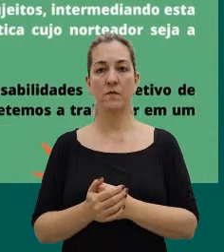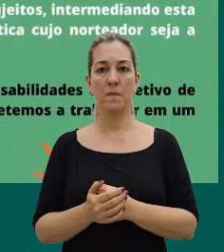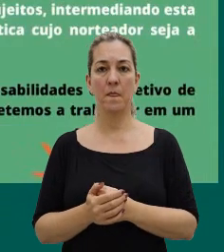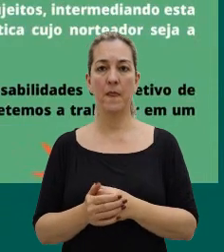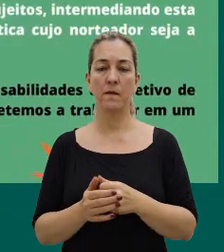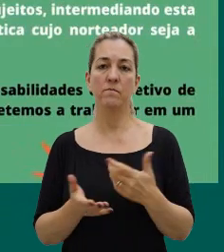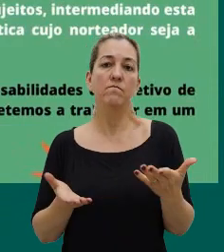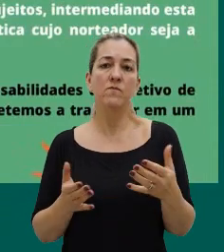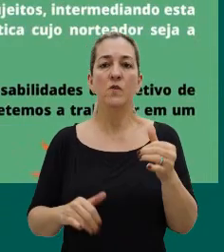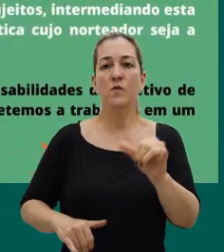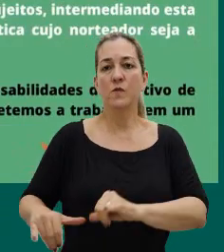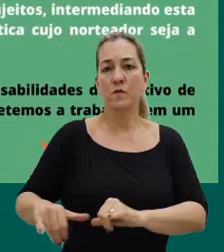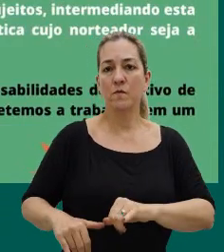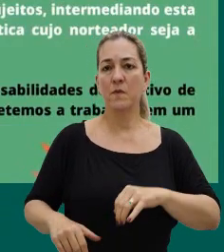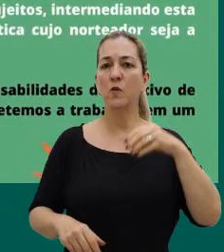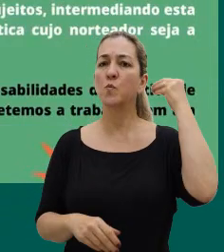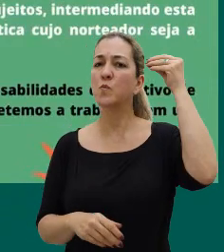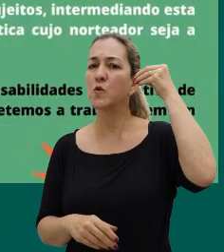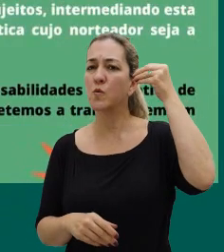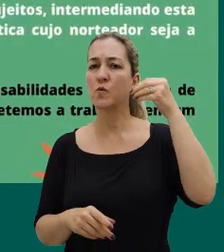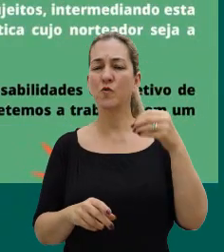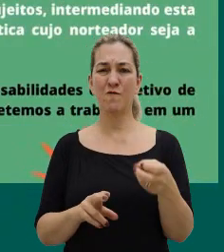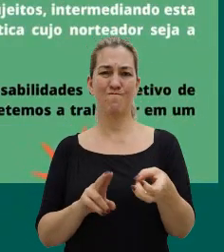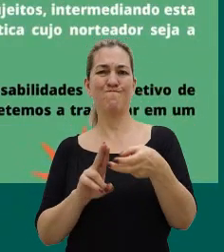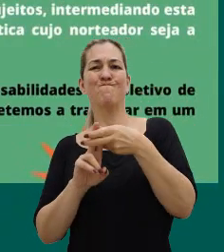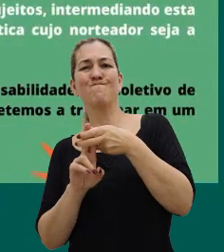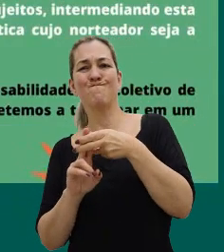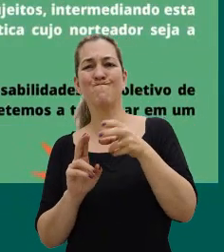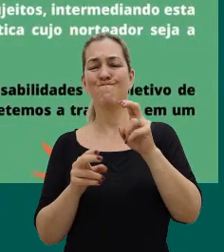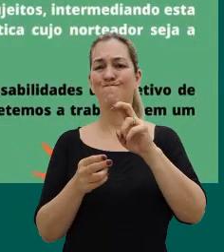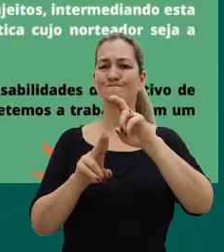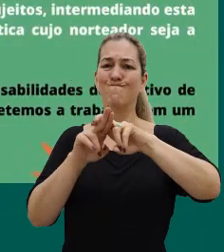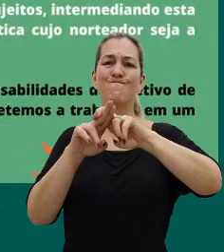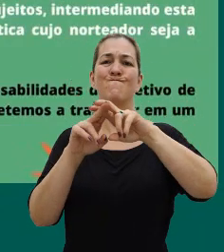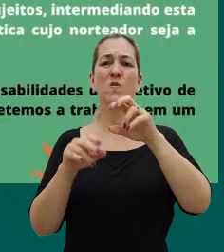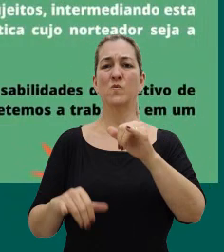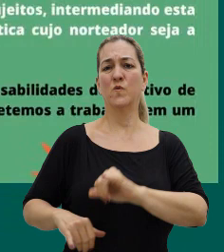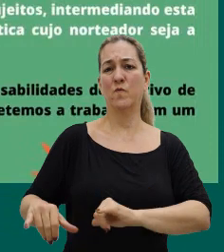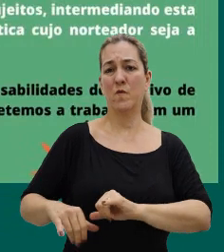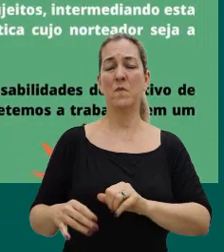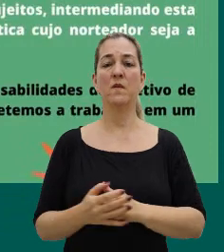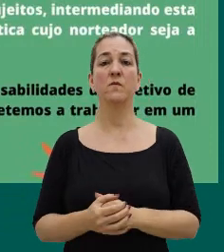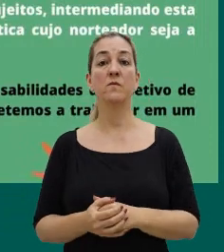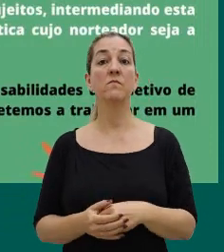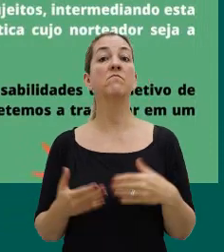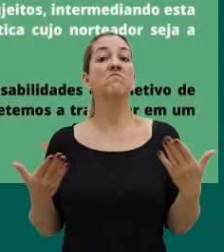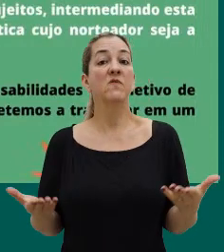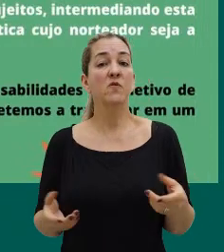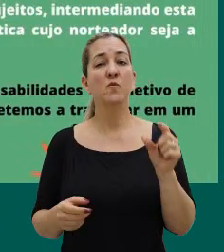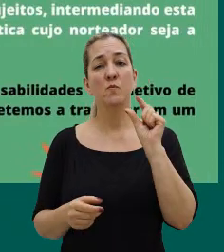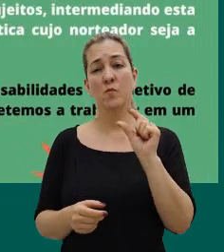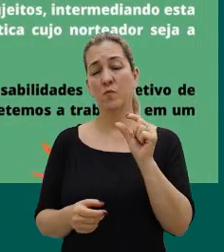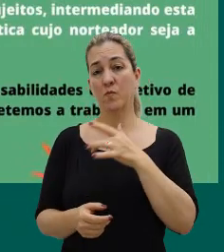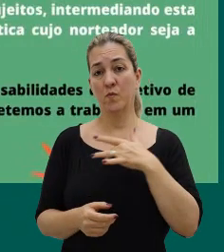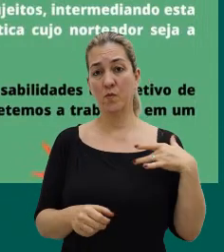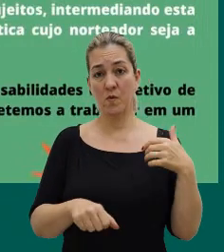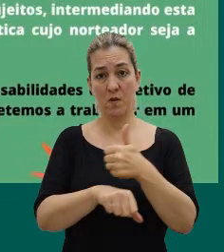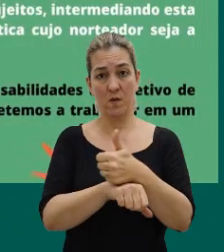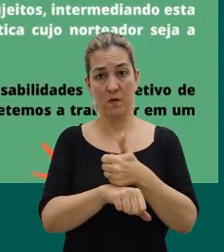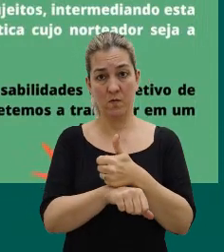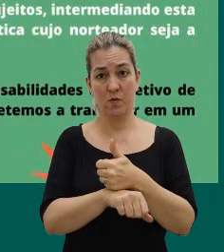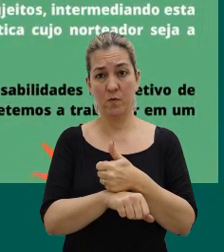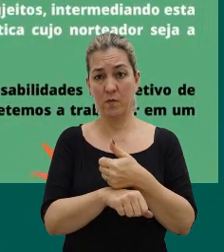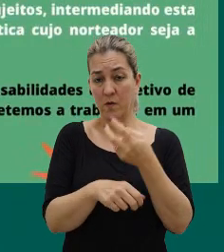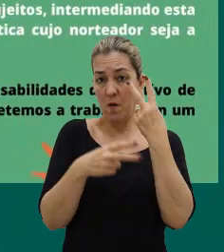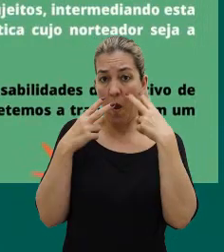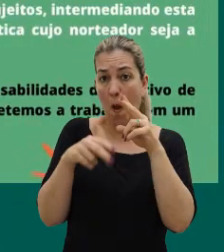psíquico, ele já é aprisionante, né, ele já é uma coisa que causa muito sofrimento, então, a gente, como profissional da saúde, a gente precisa estar